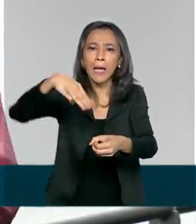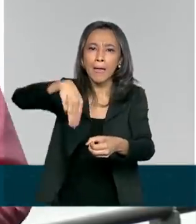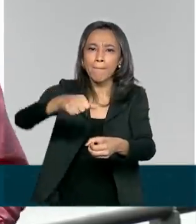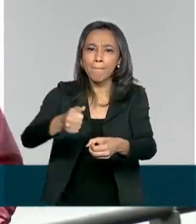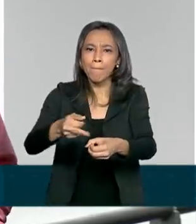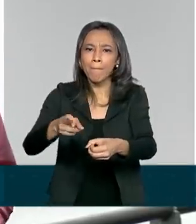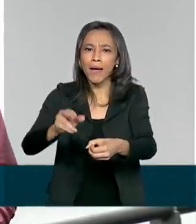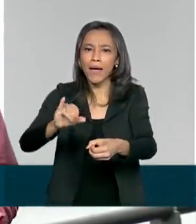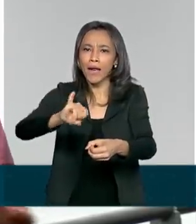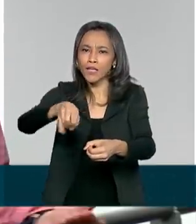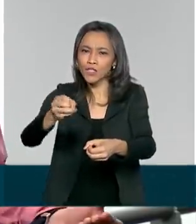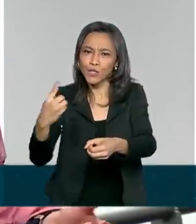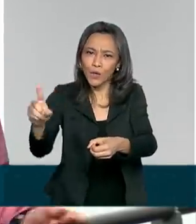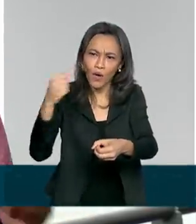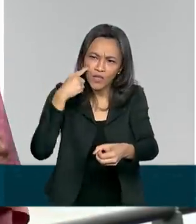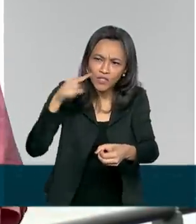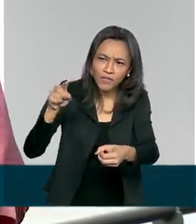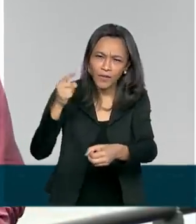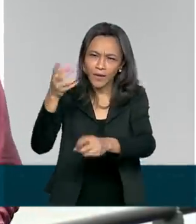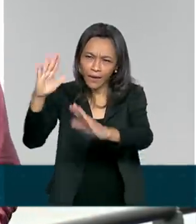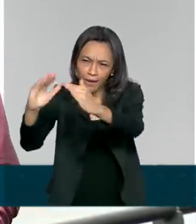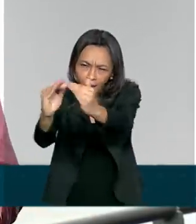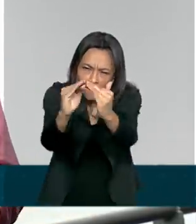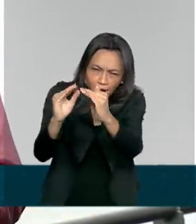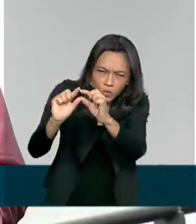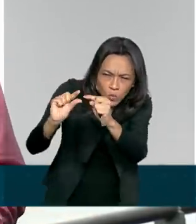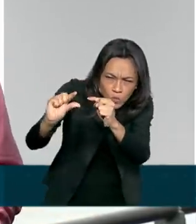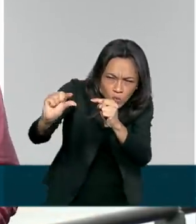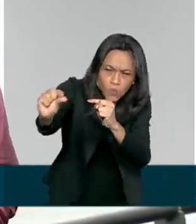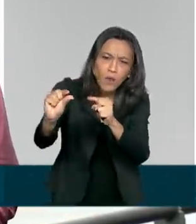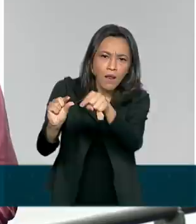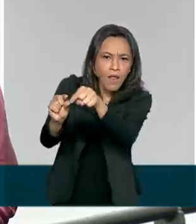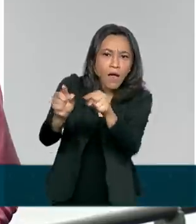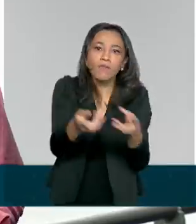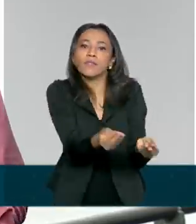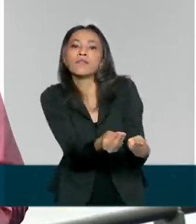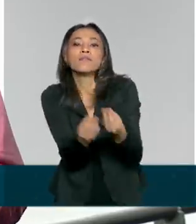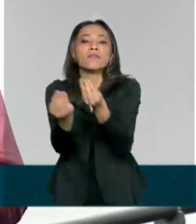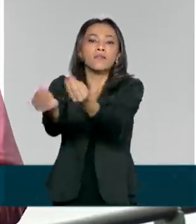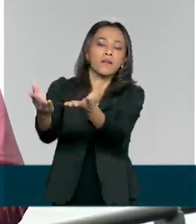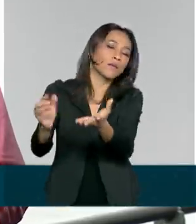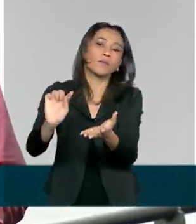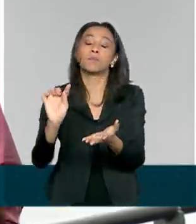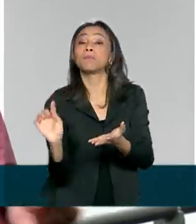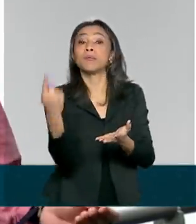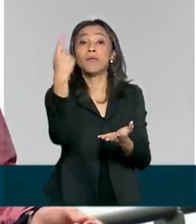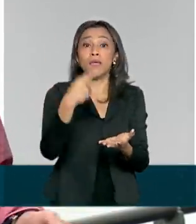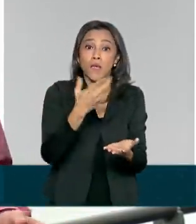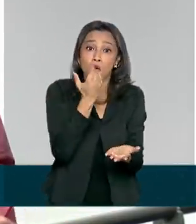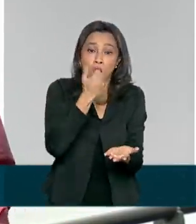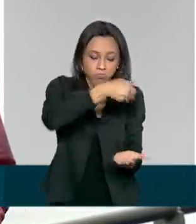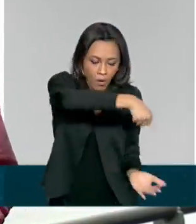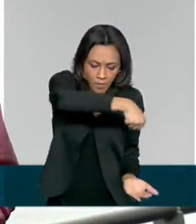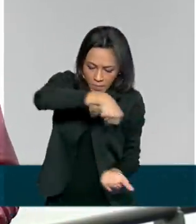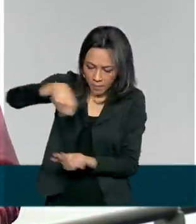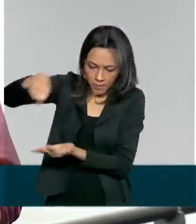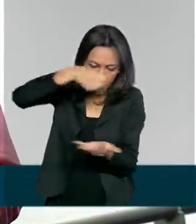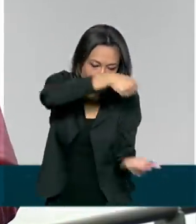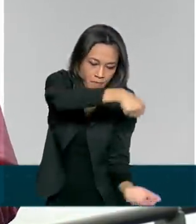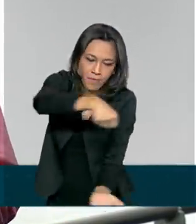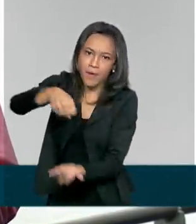casas e as antenas de transmissão. Lá, serão entregues as primeiras cestas básicas do projeto